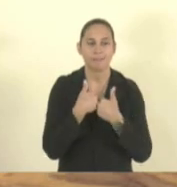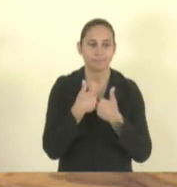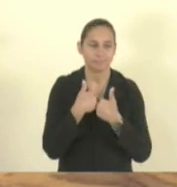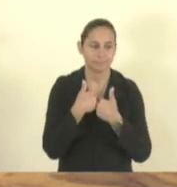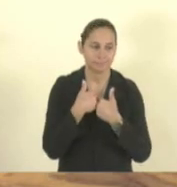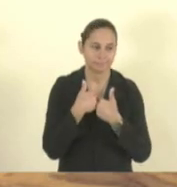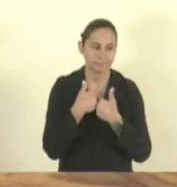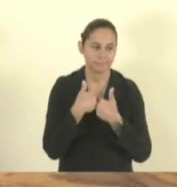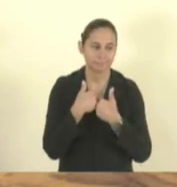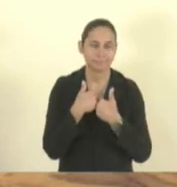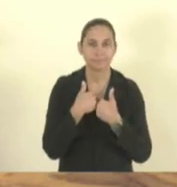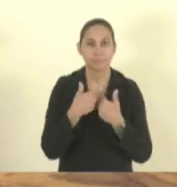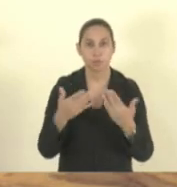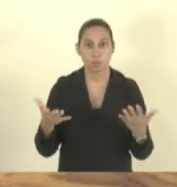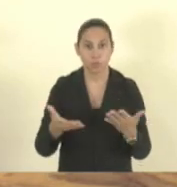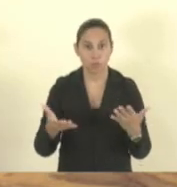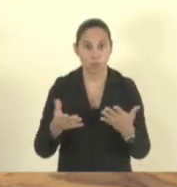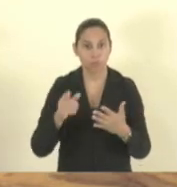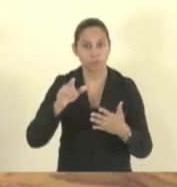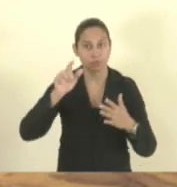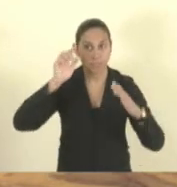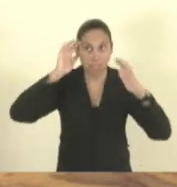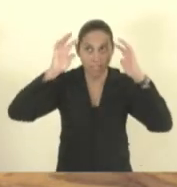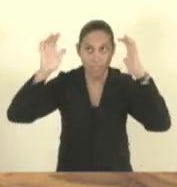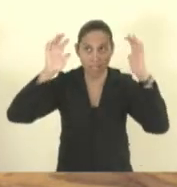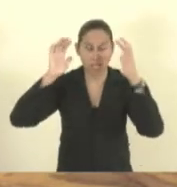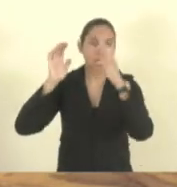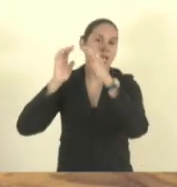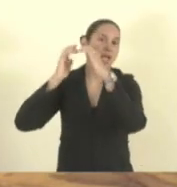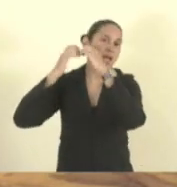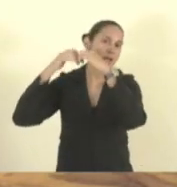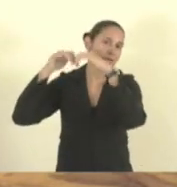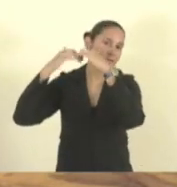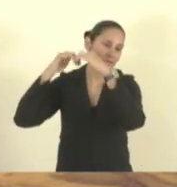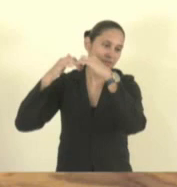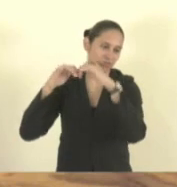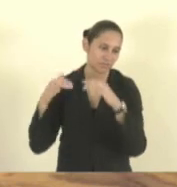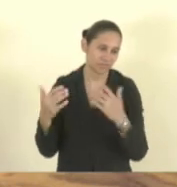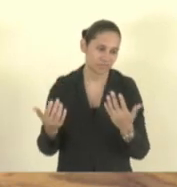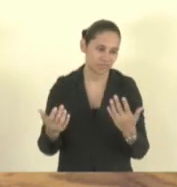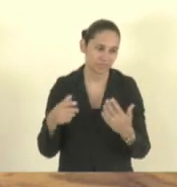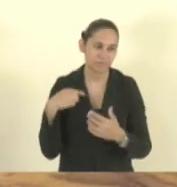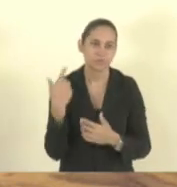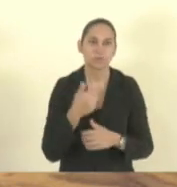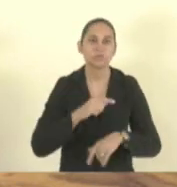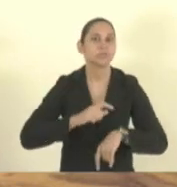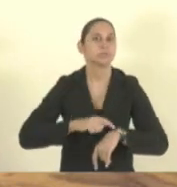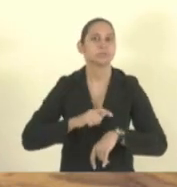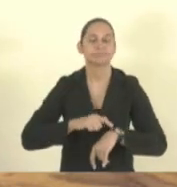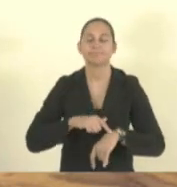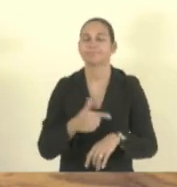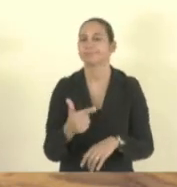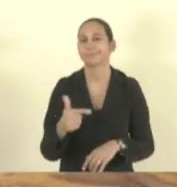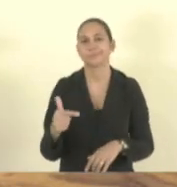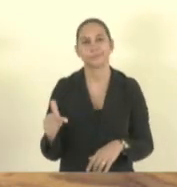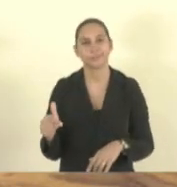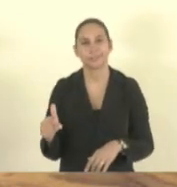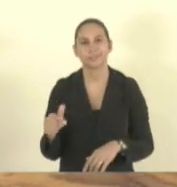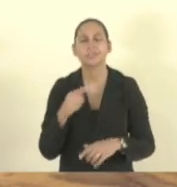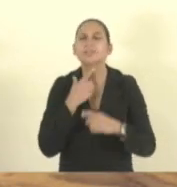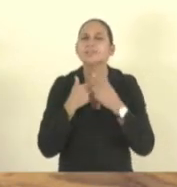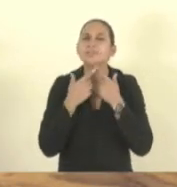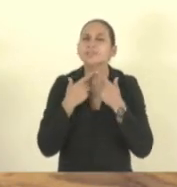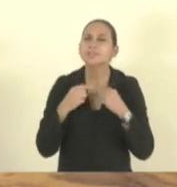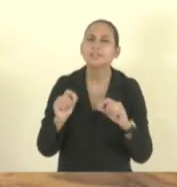fica aí para vocês pensarem que nós não temos tempo mais e a vontade que nós temos